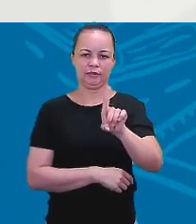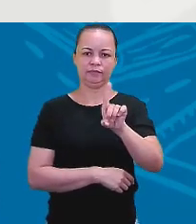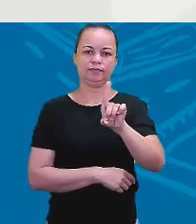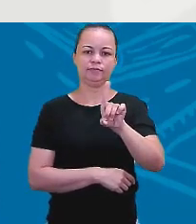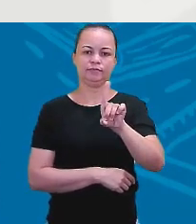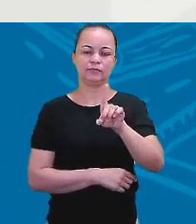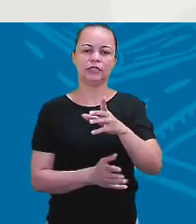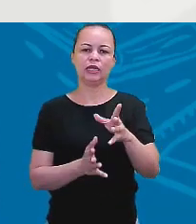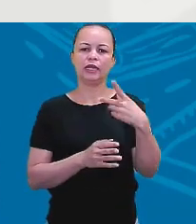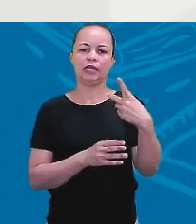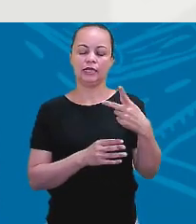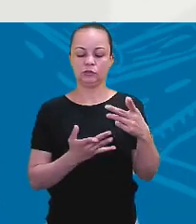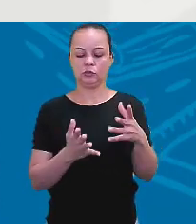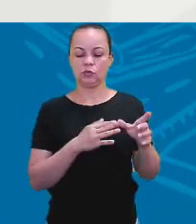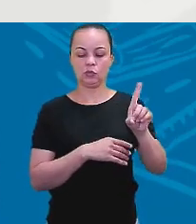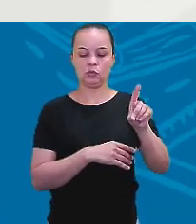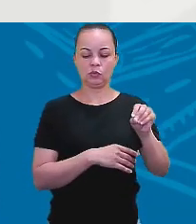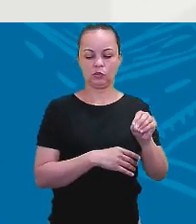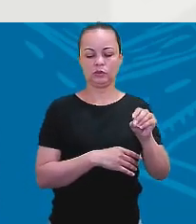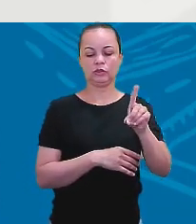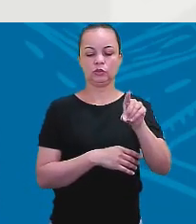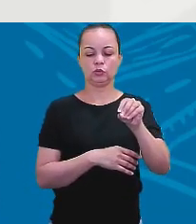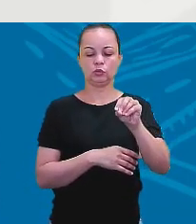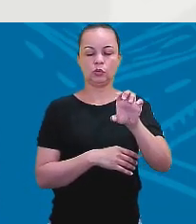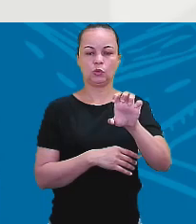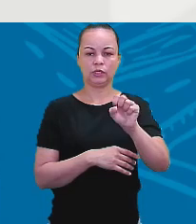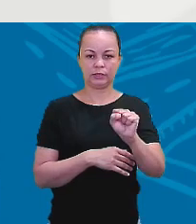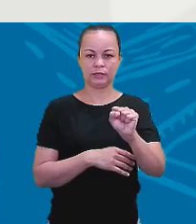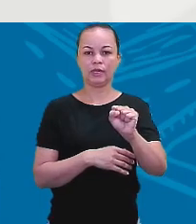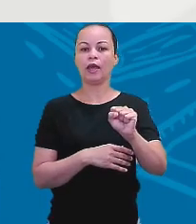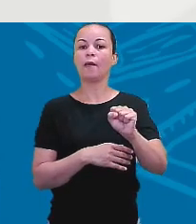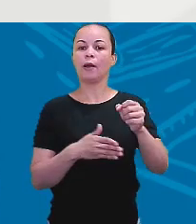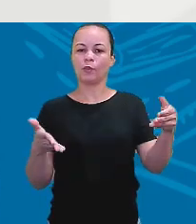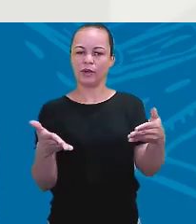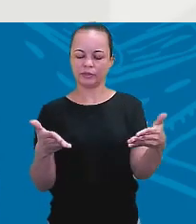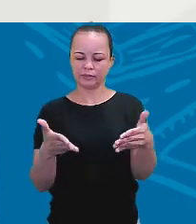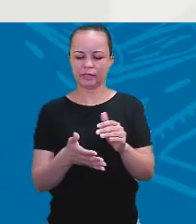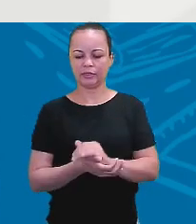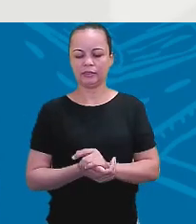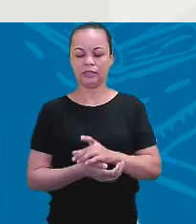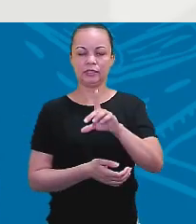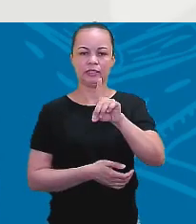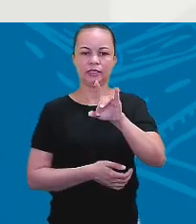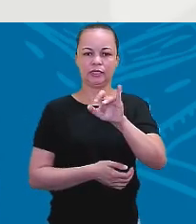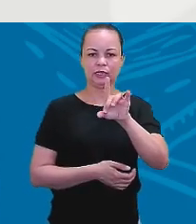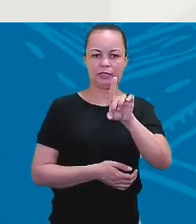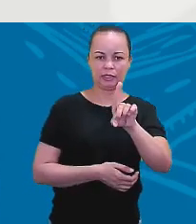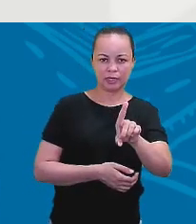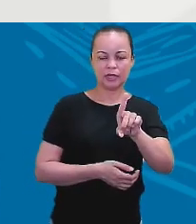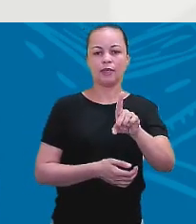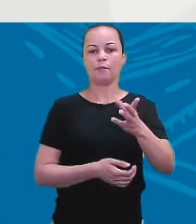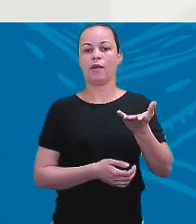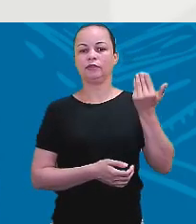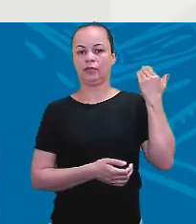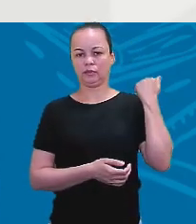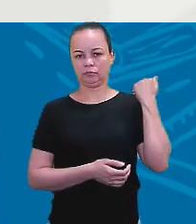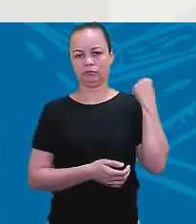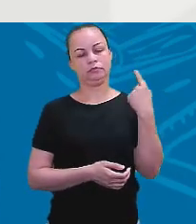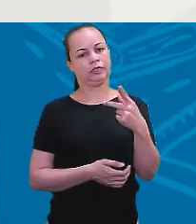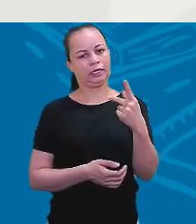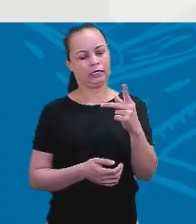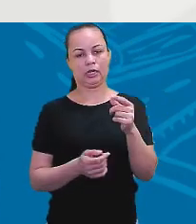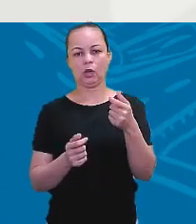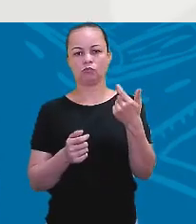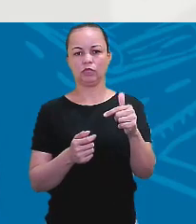para o presente e did para o passado. Lembrando que nesses casos eles não têm tradução. Tá?